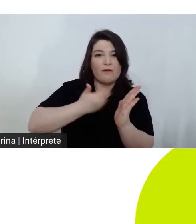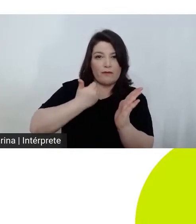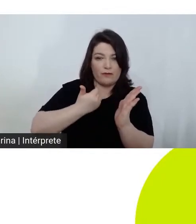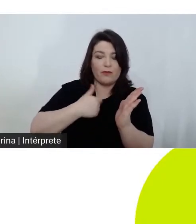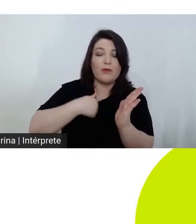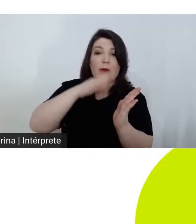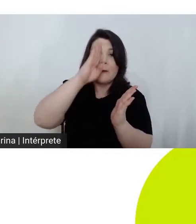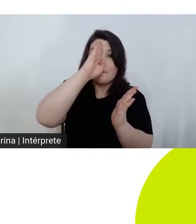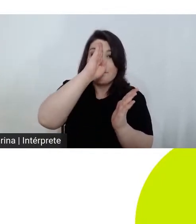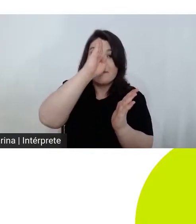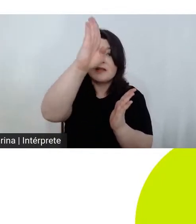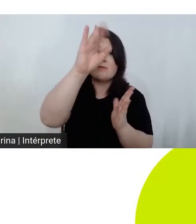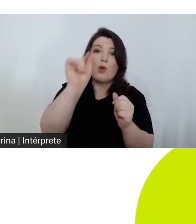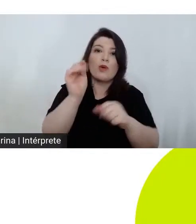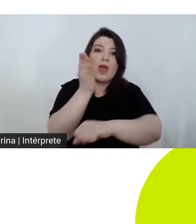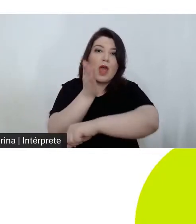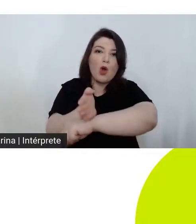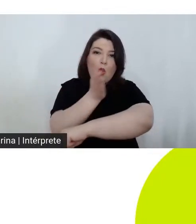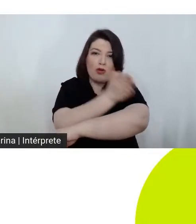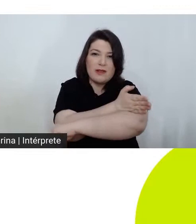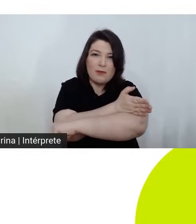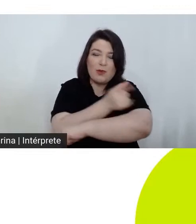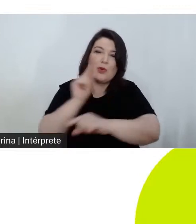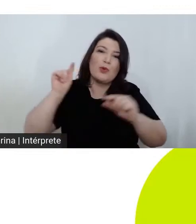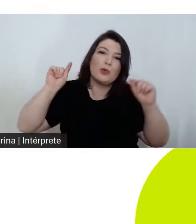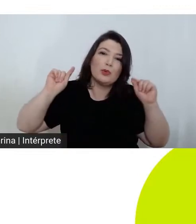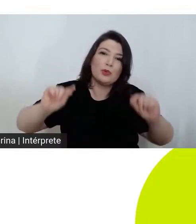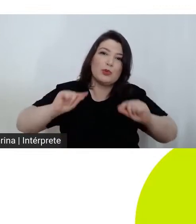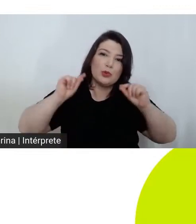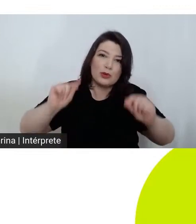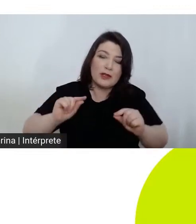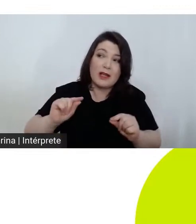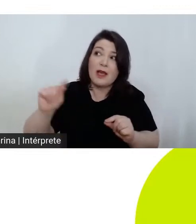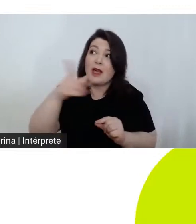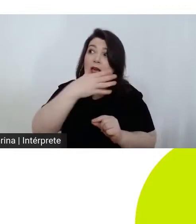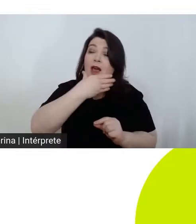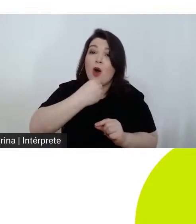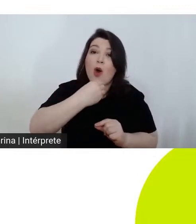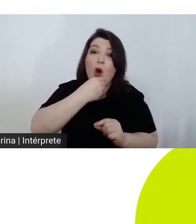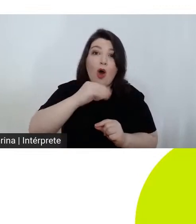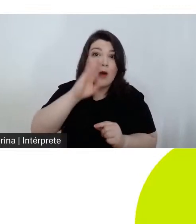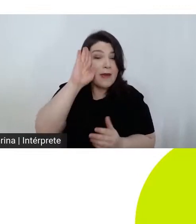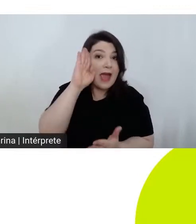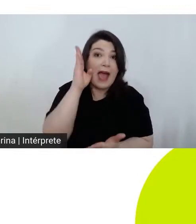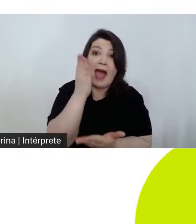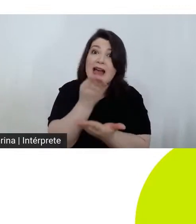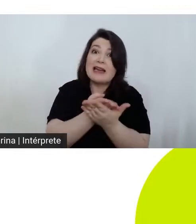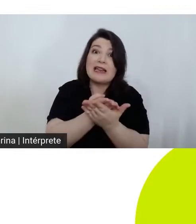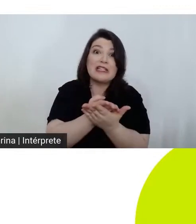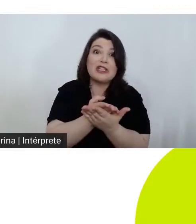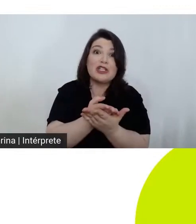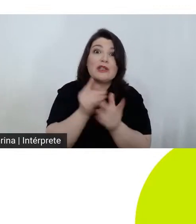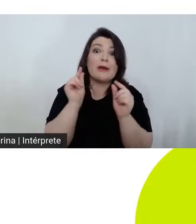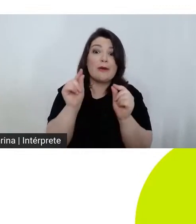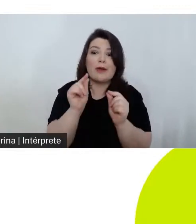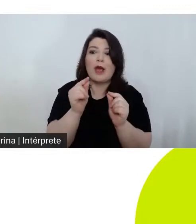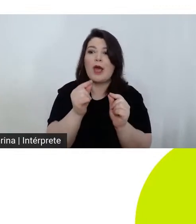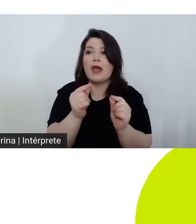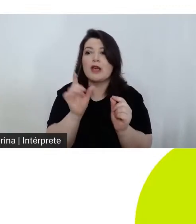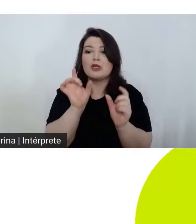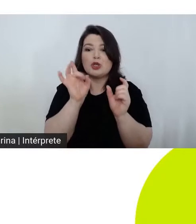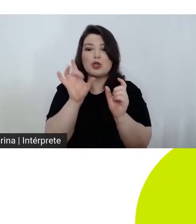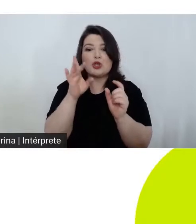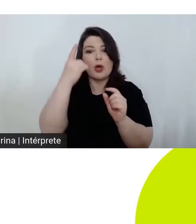nossa história contemporânea pela cegueira que levou os homens a acreditarem que os resultados só podiam ser resultados otimistas